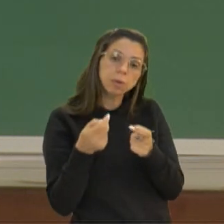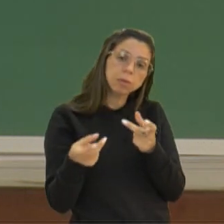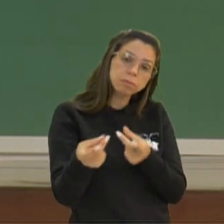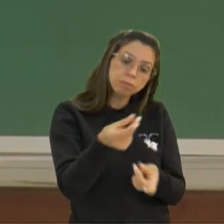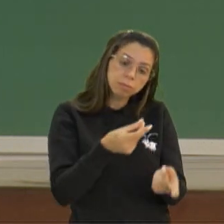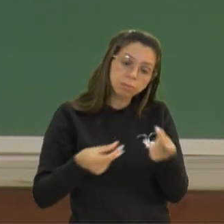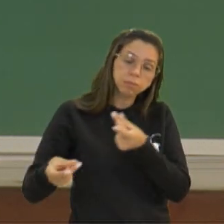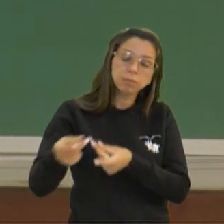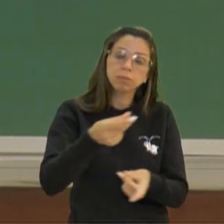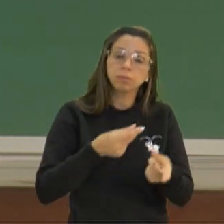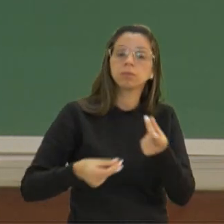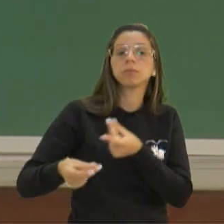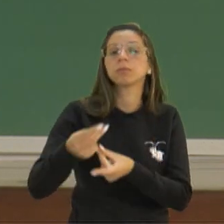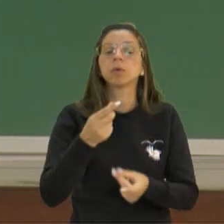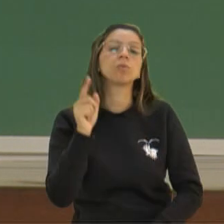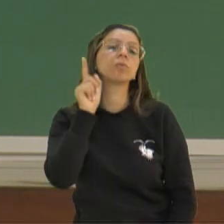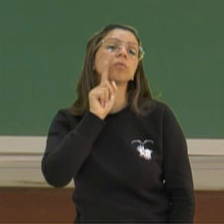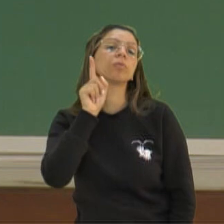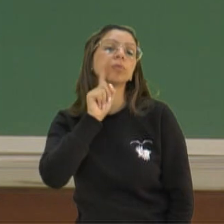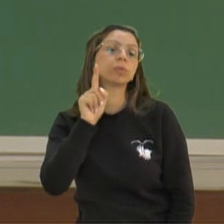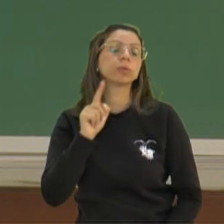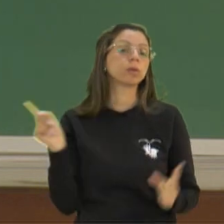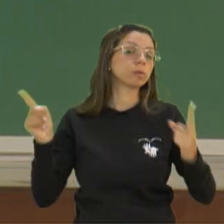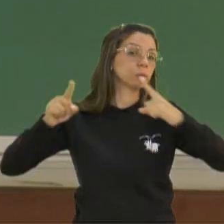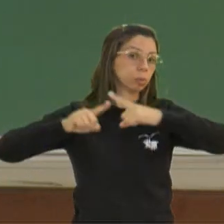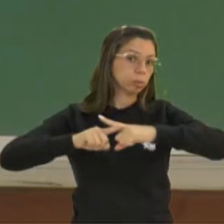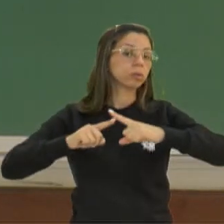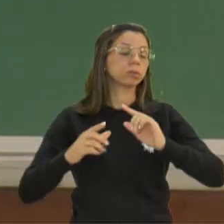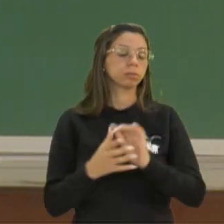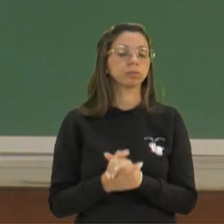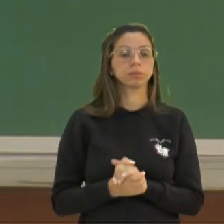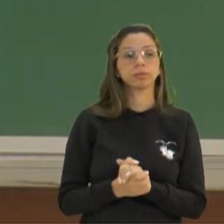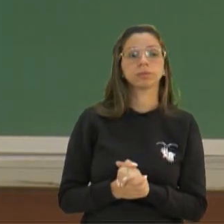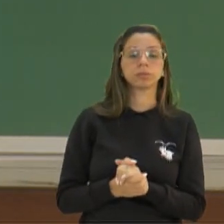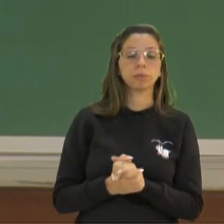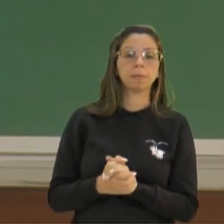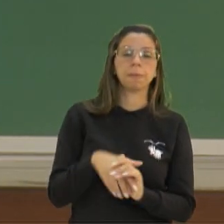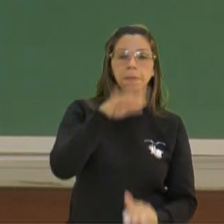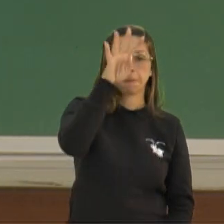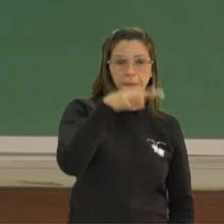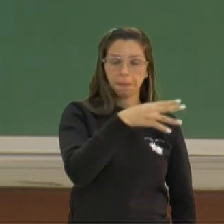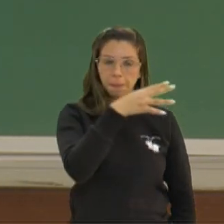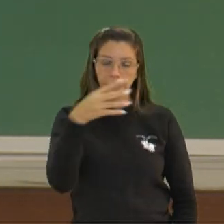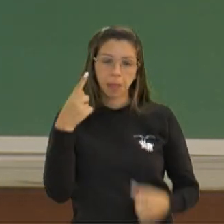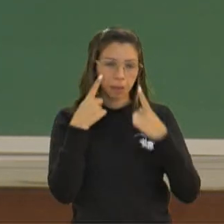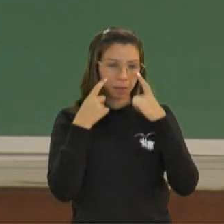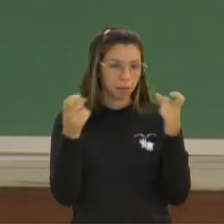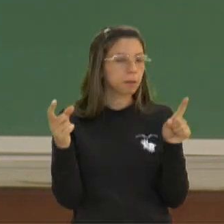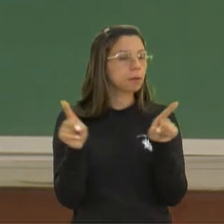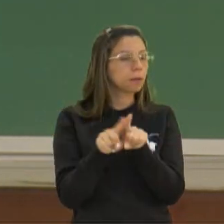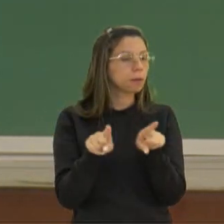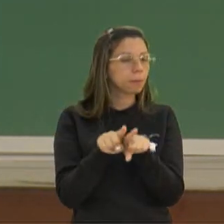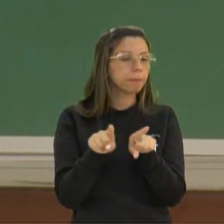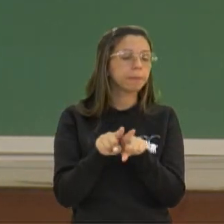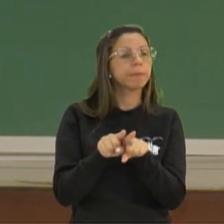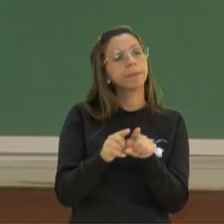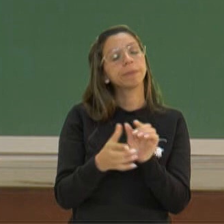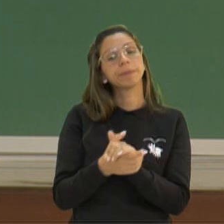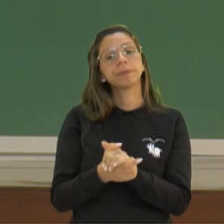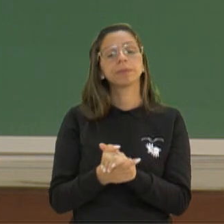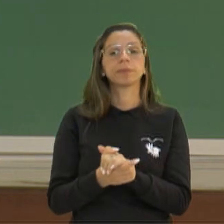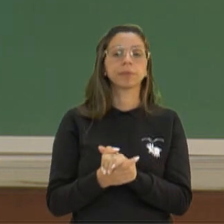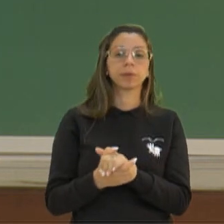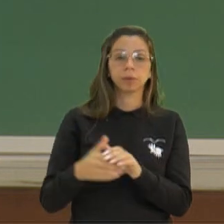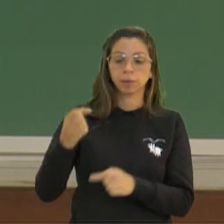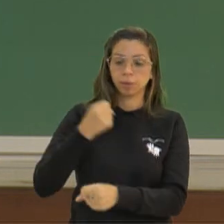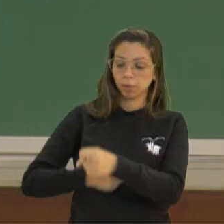mundial frente aos Estados Unidos. aqui uma tabela também bem interessante, desde o ano 1